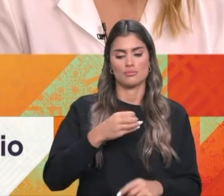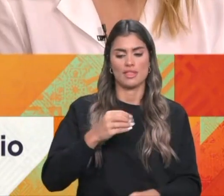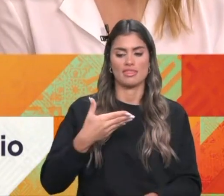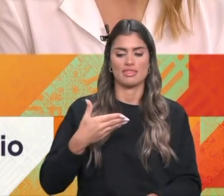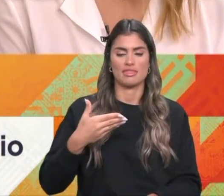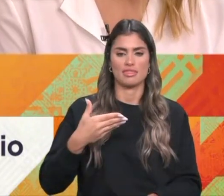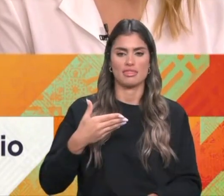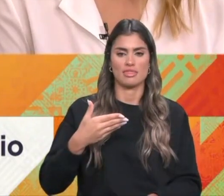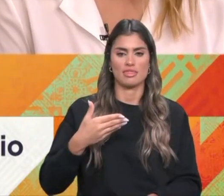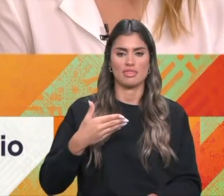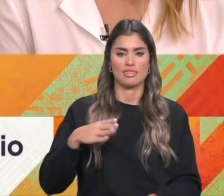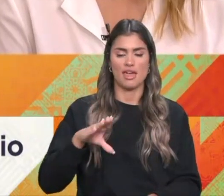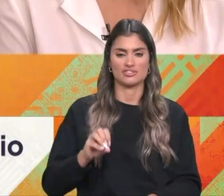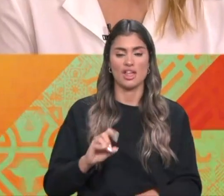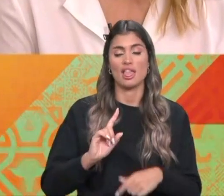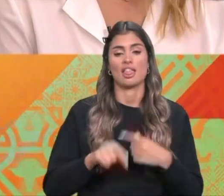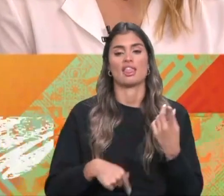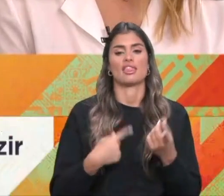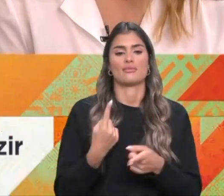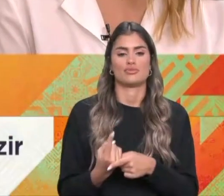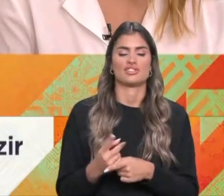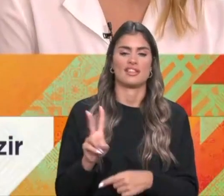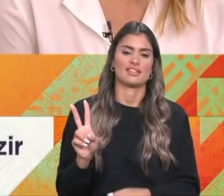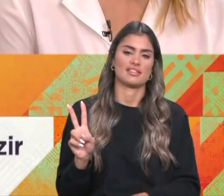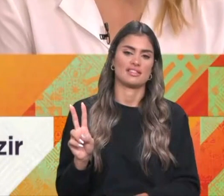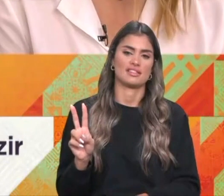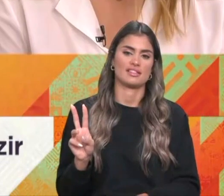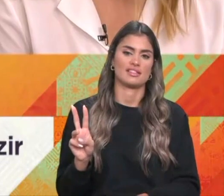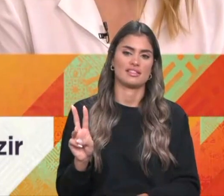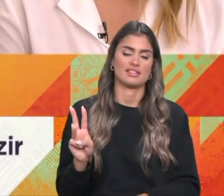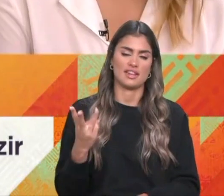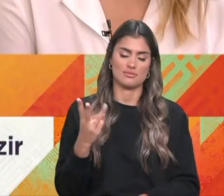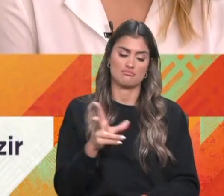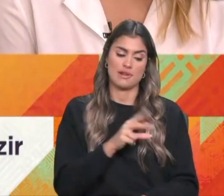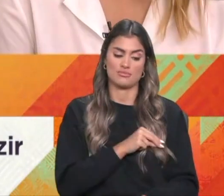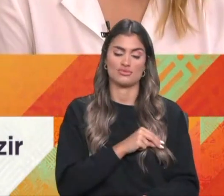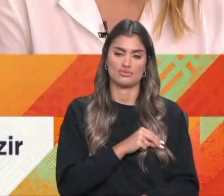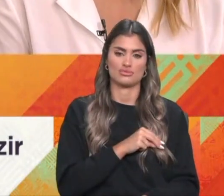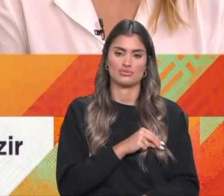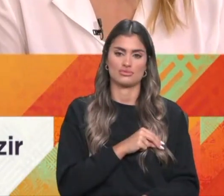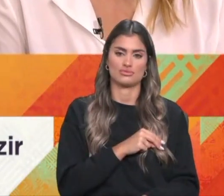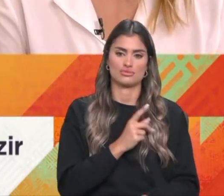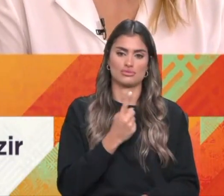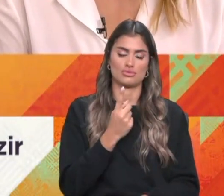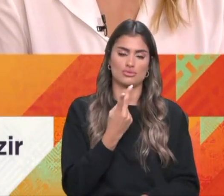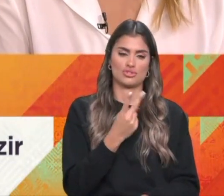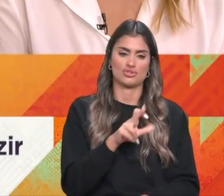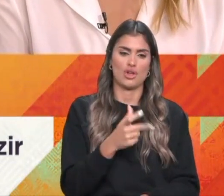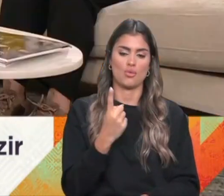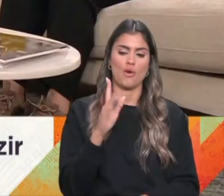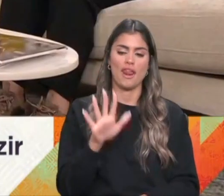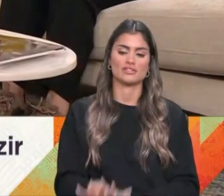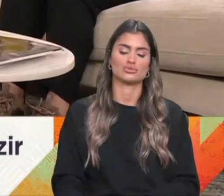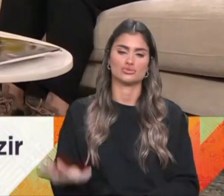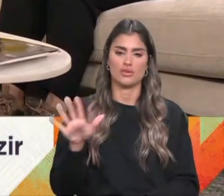Depois tivemos algum reconhecimento através de três prémios de empreendedorismo, dois regionais e um a nível nacional. O que vos